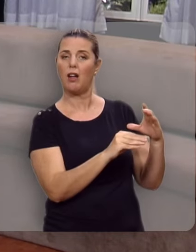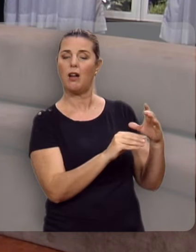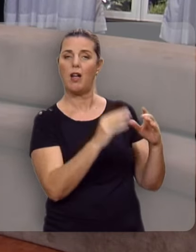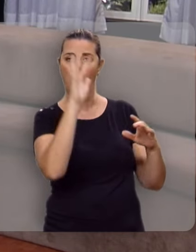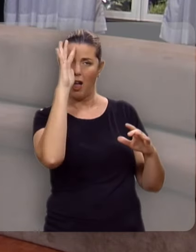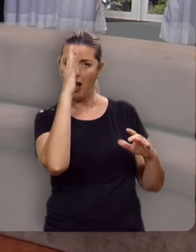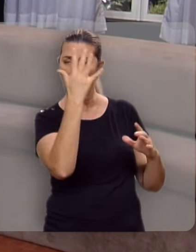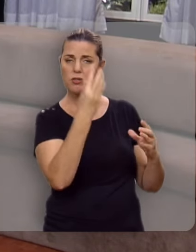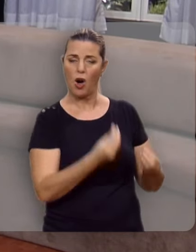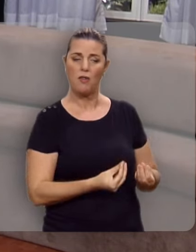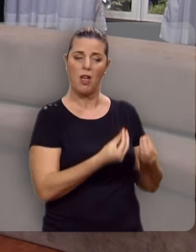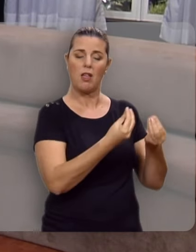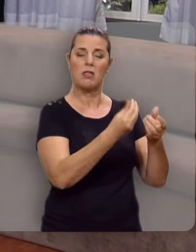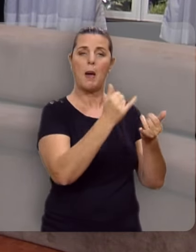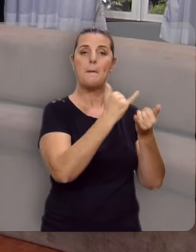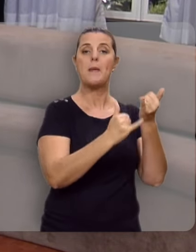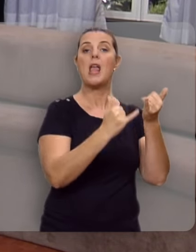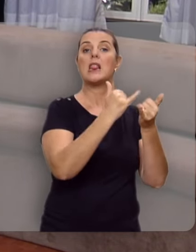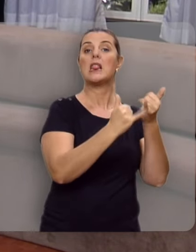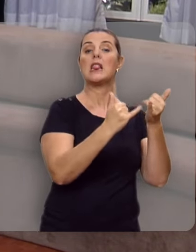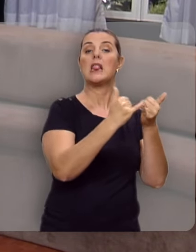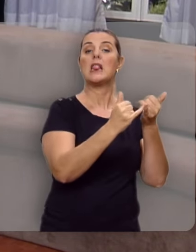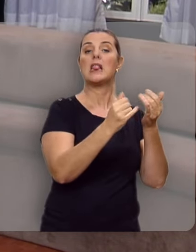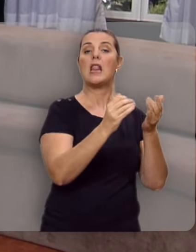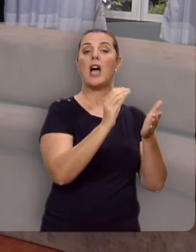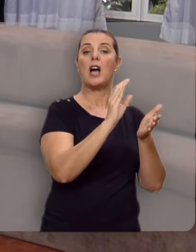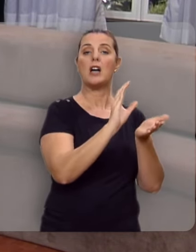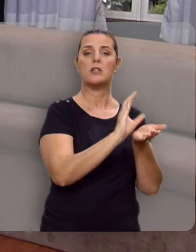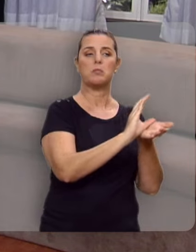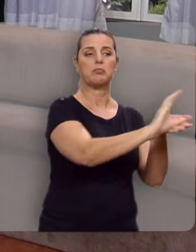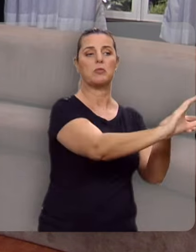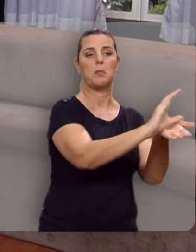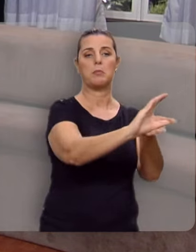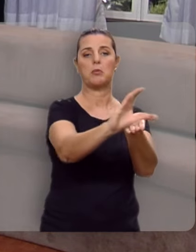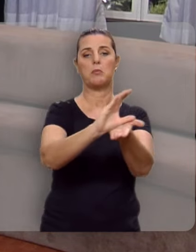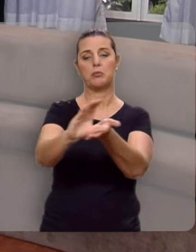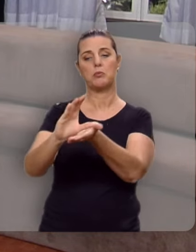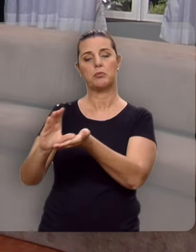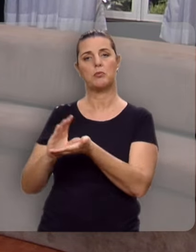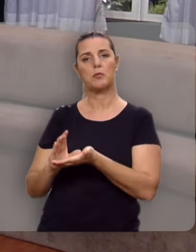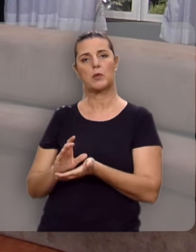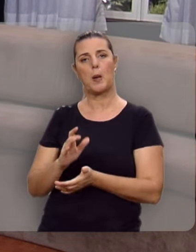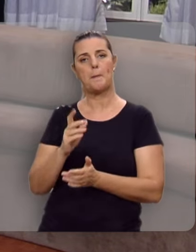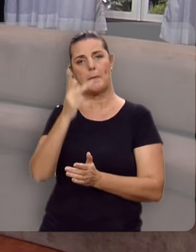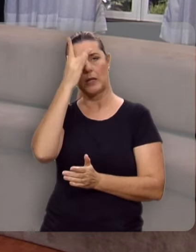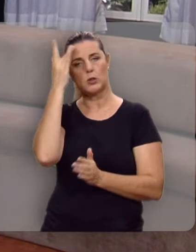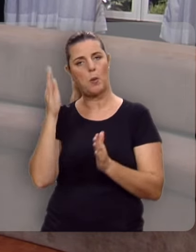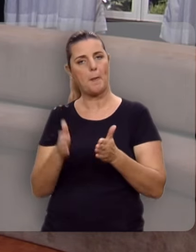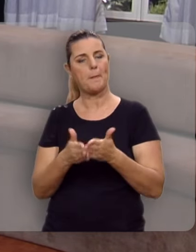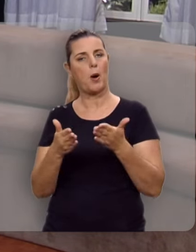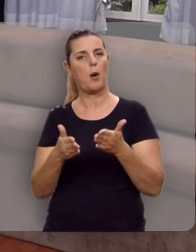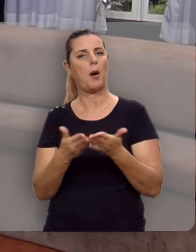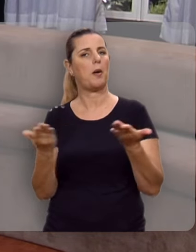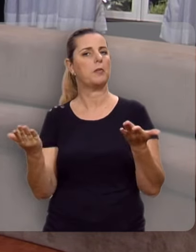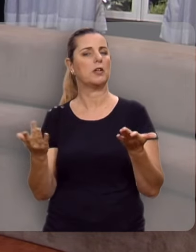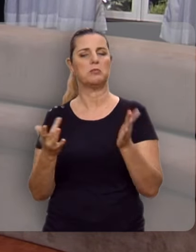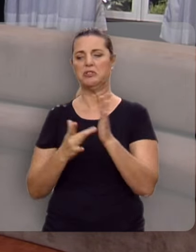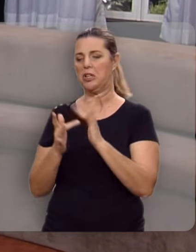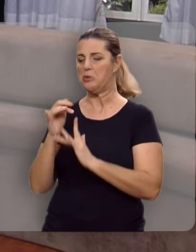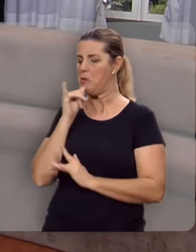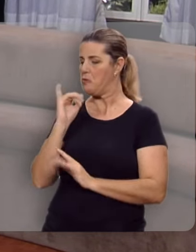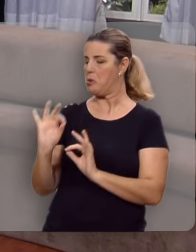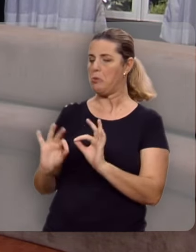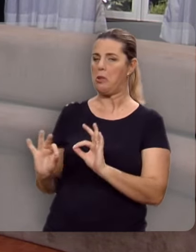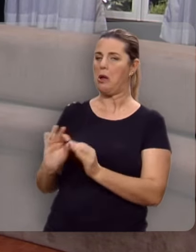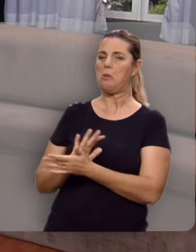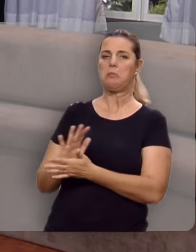E ele resolve dar metade dos seus bens aos povos. Jesus não falou nada com ele sobre isso, isso foi algo espontâneo